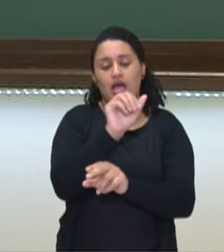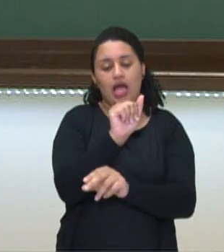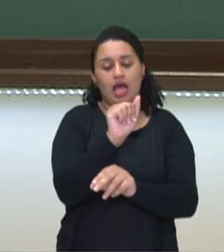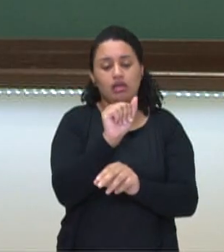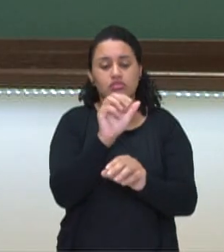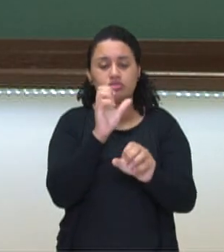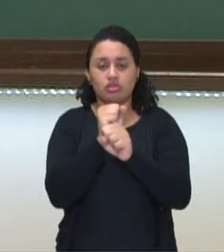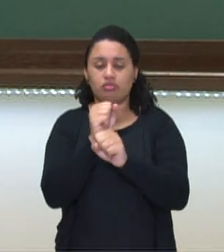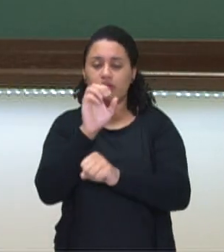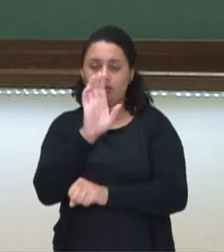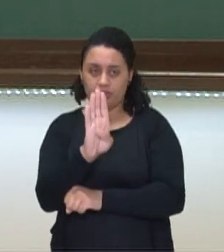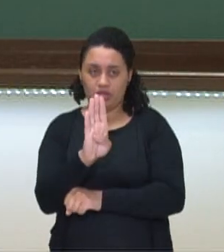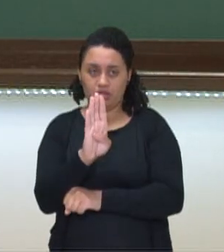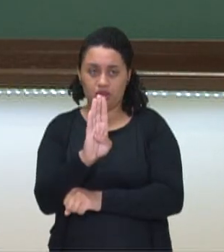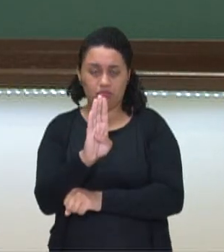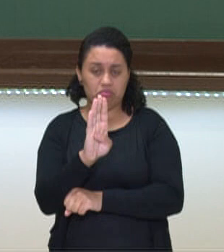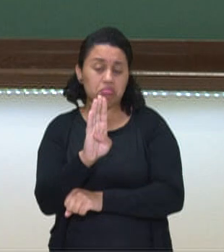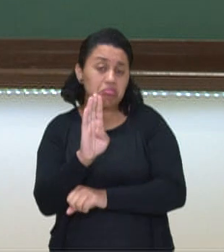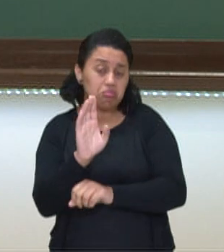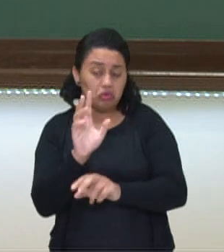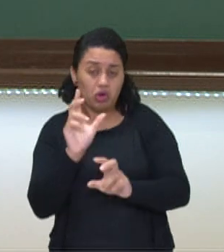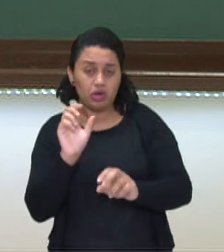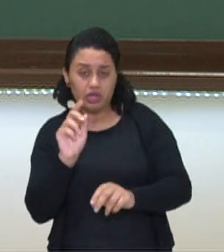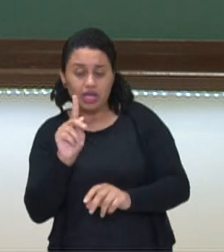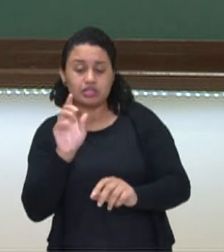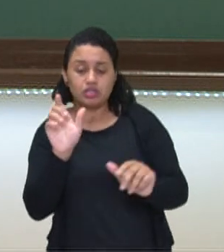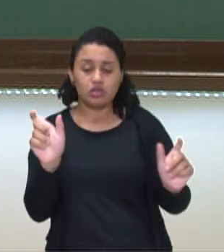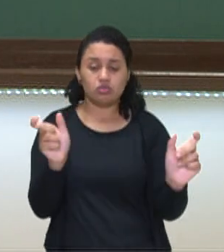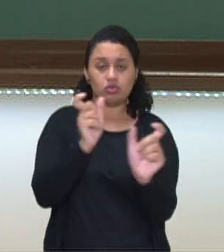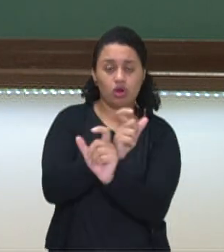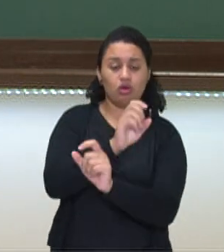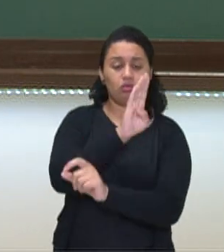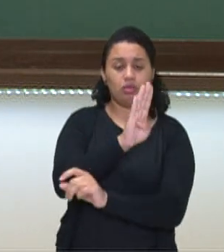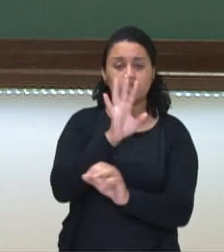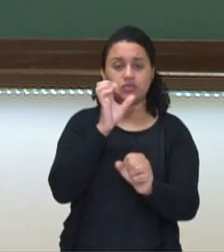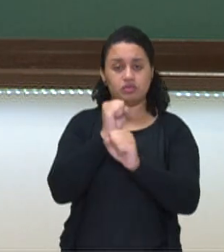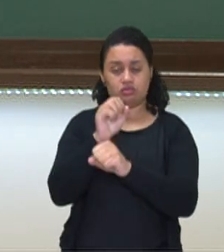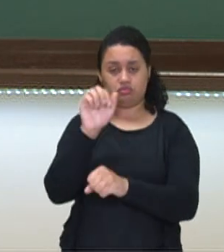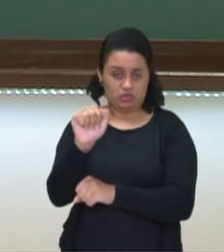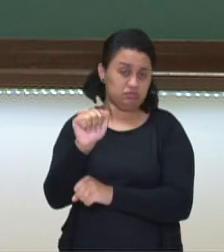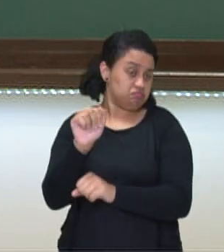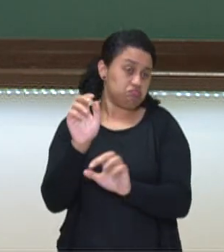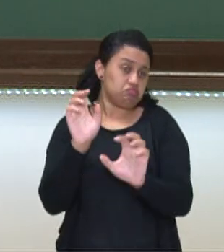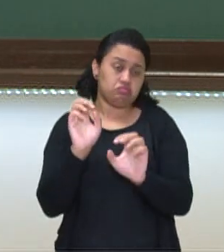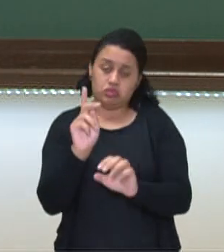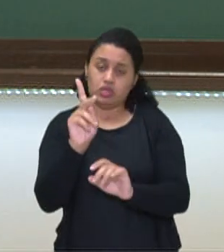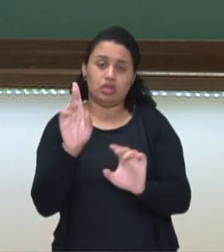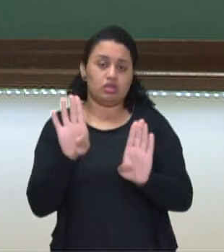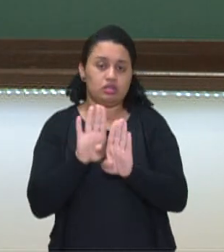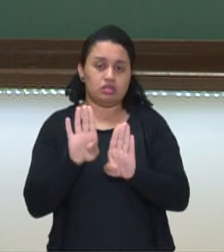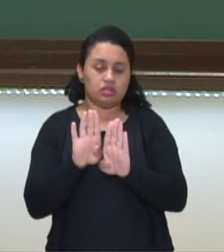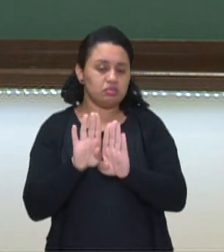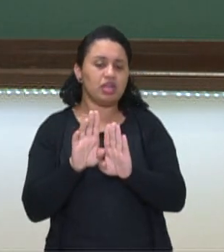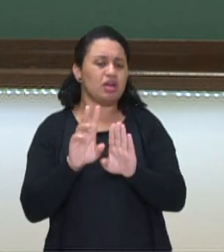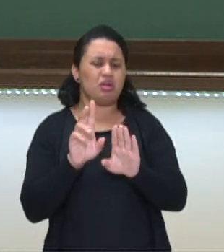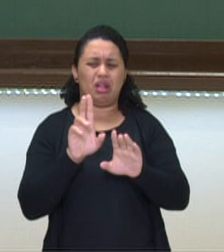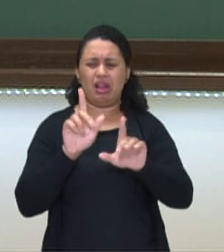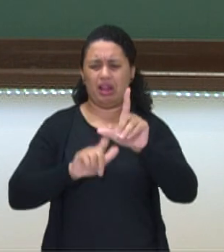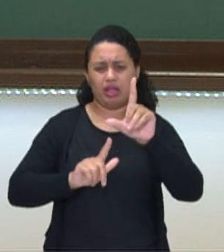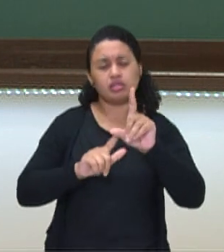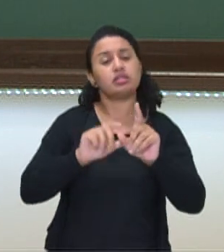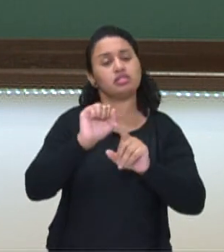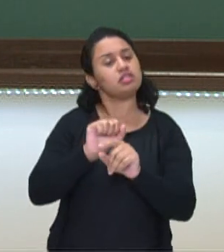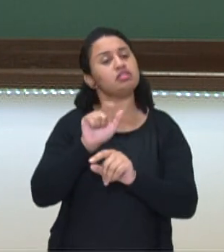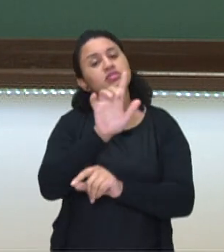matemática a gente usa as letras para generalizar os números, Dizer que sempre isso vai acontecer. Qualquer número que eu pegar